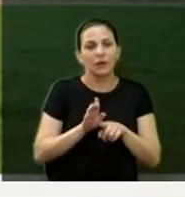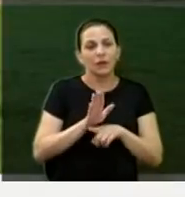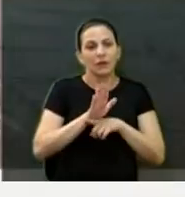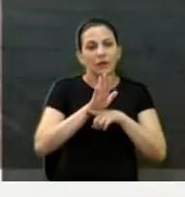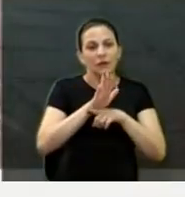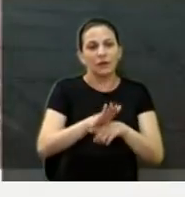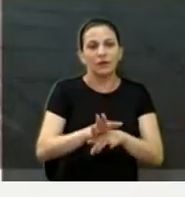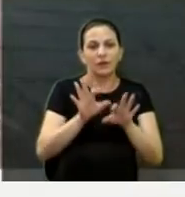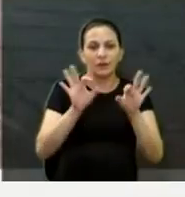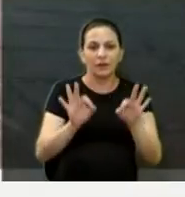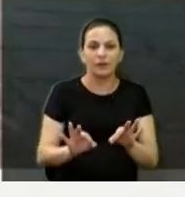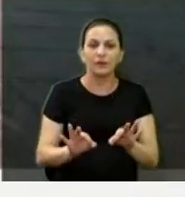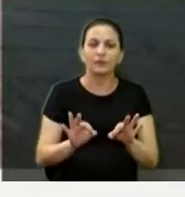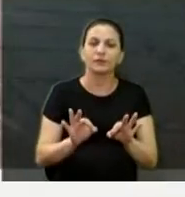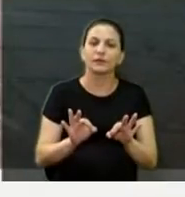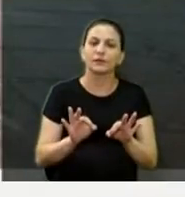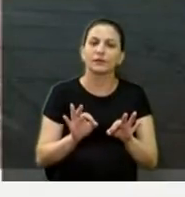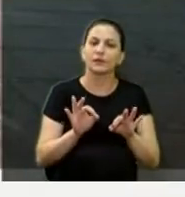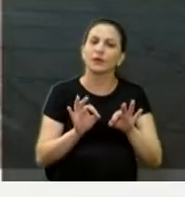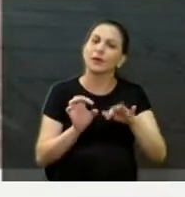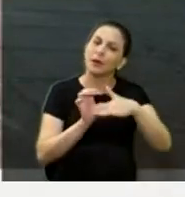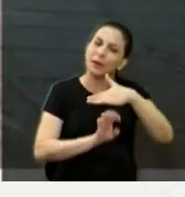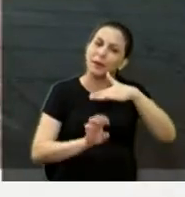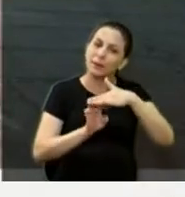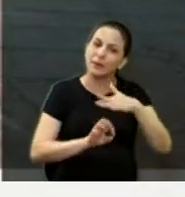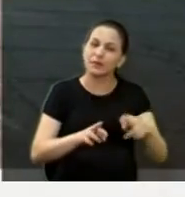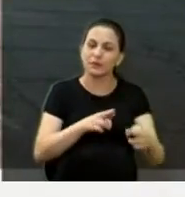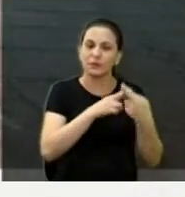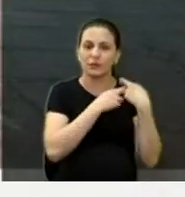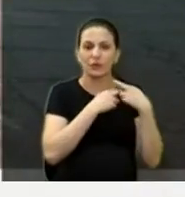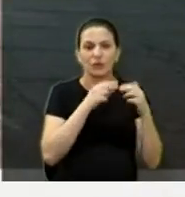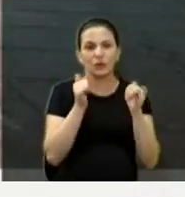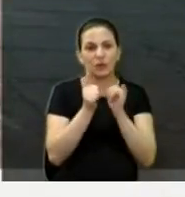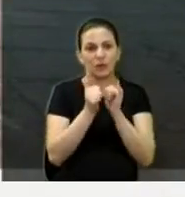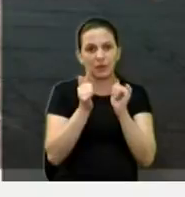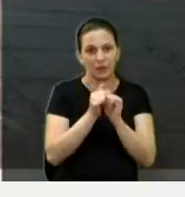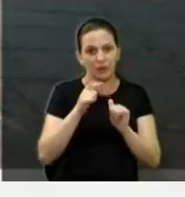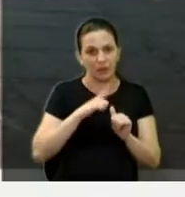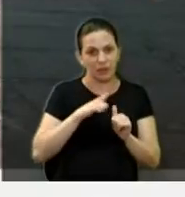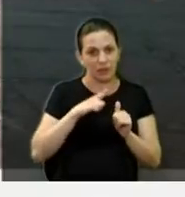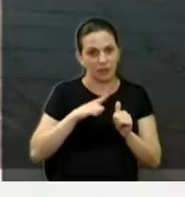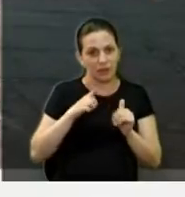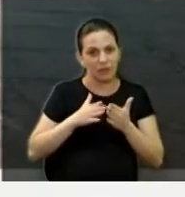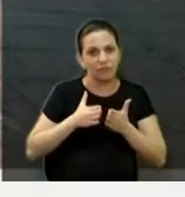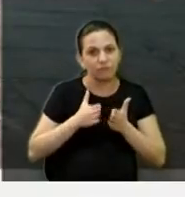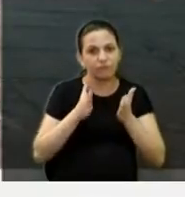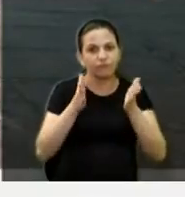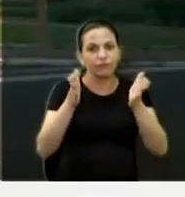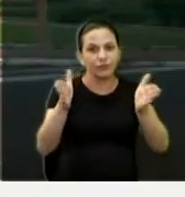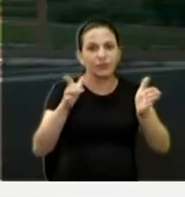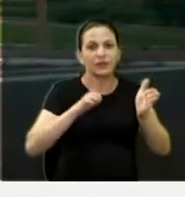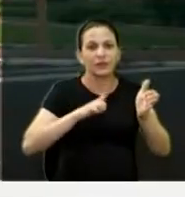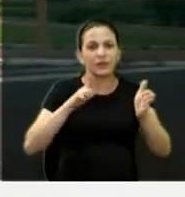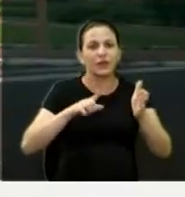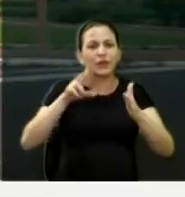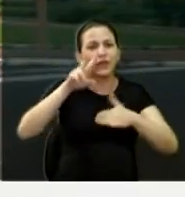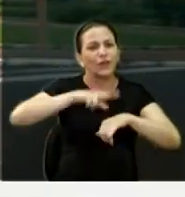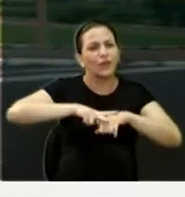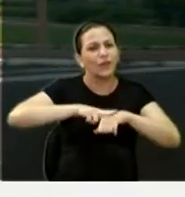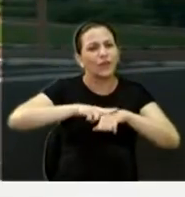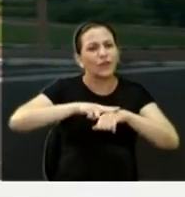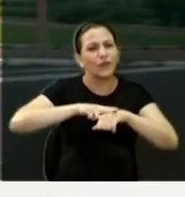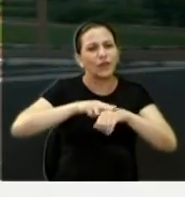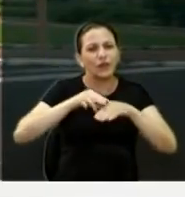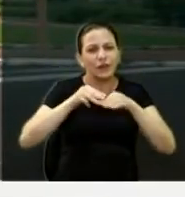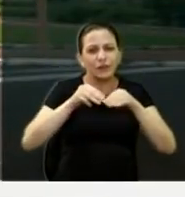uma outra praça que está sendo cuidada pela iniciativa privada. Observe os canteiros de visores, a paisagem, o verde, a grama bem